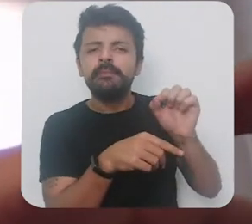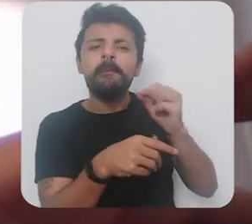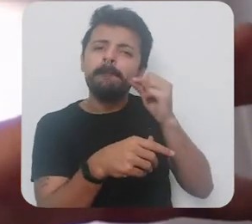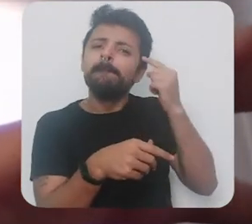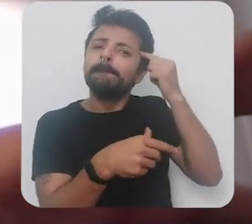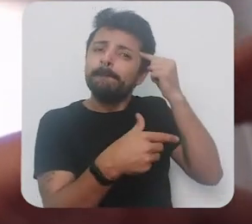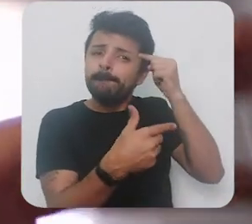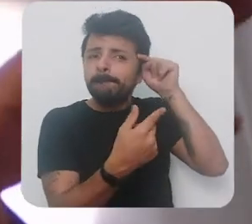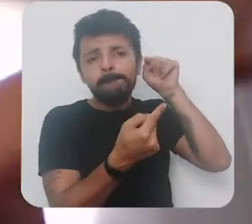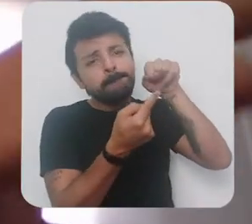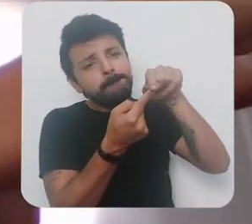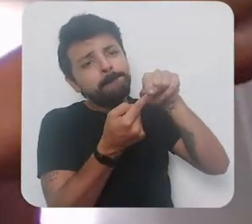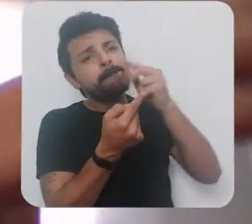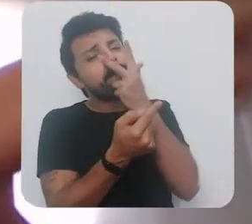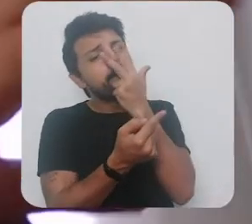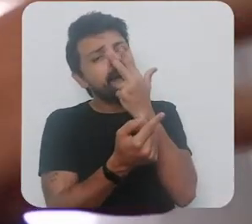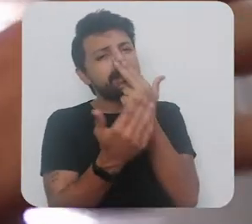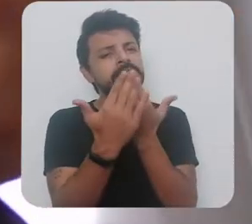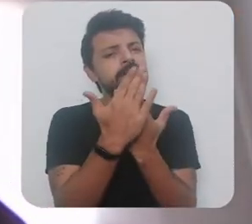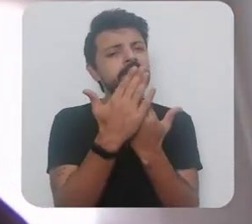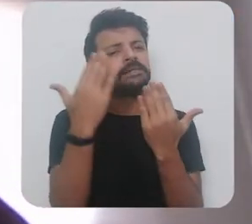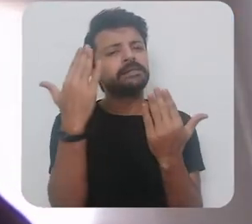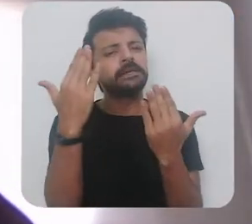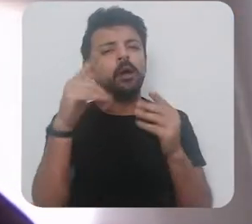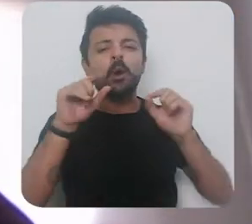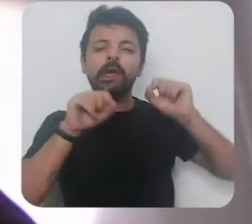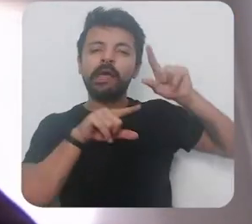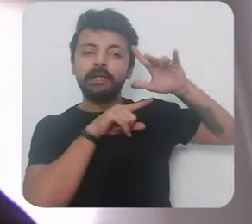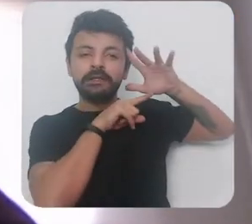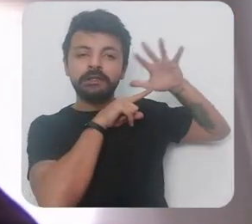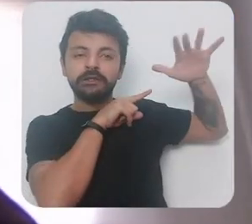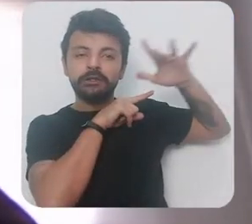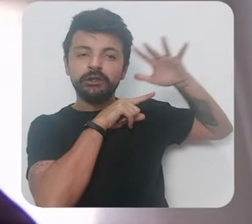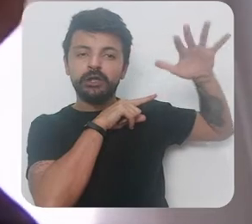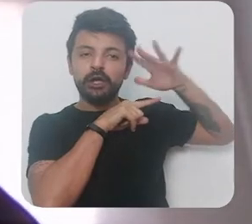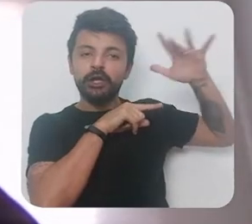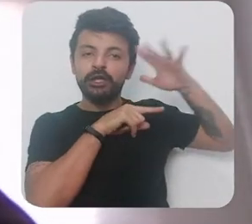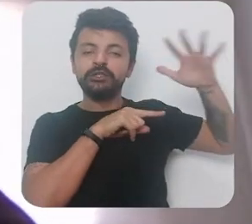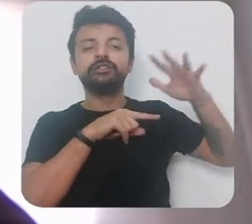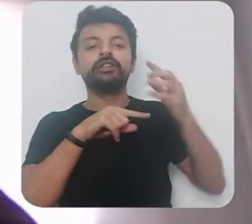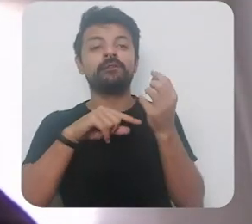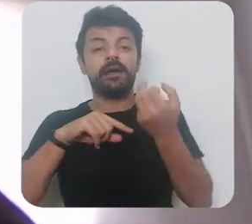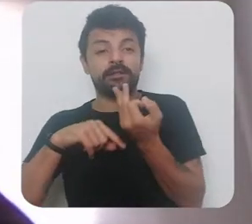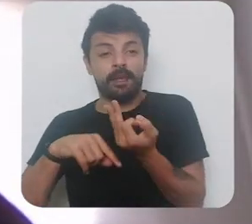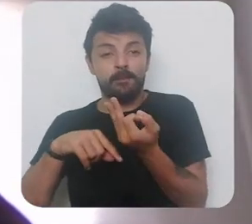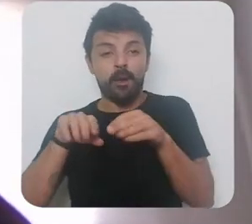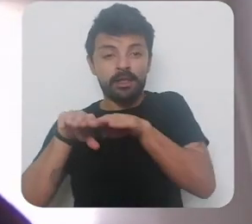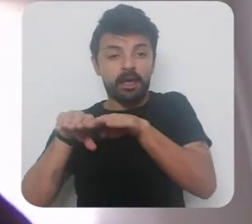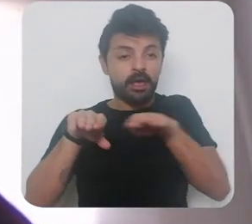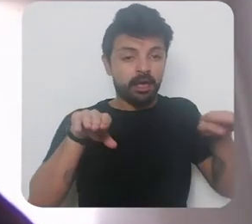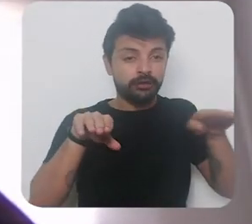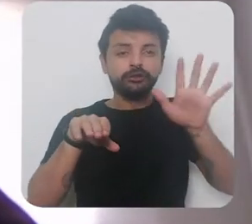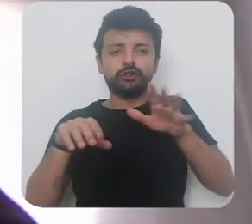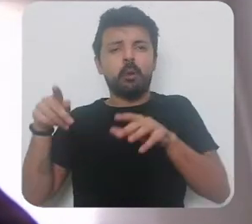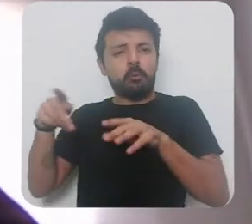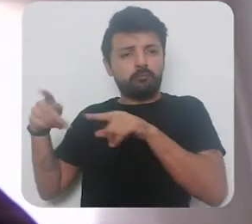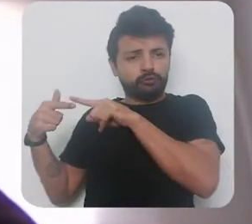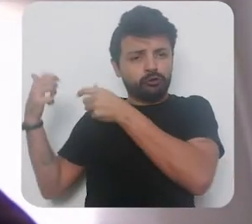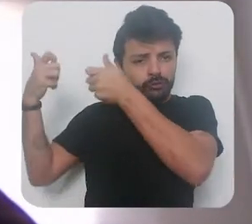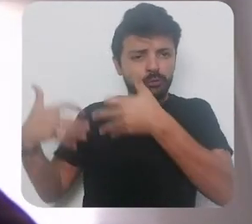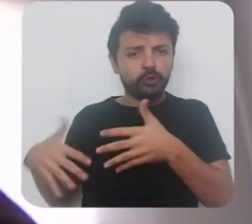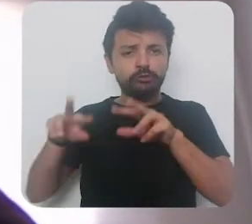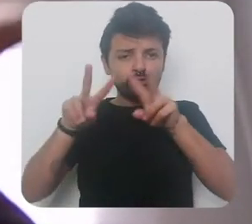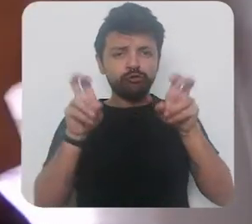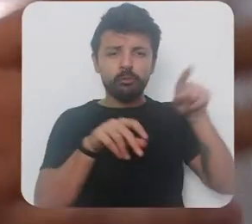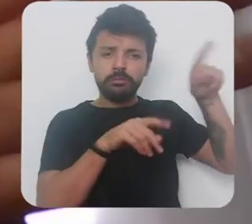esteja ficando em xeque aquela chamada teoria quantitativa da moeda como o professor Denison comentou mas